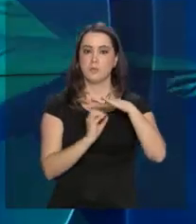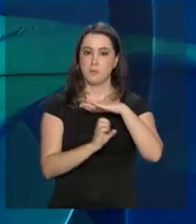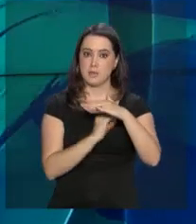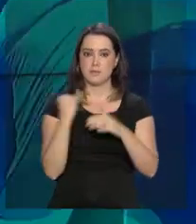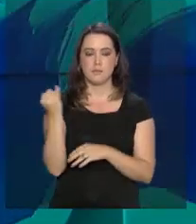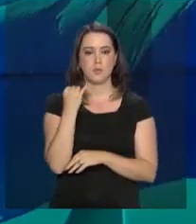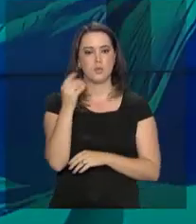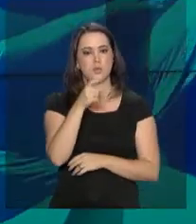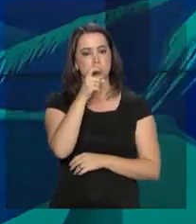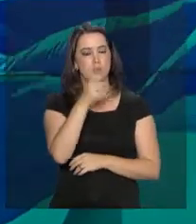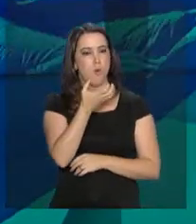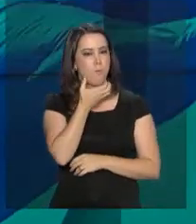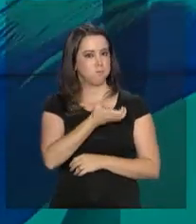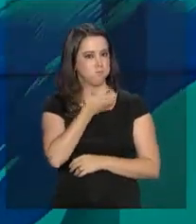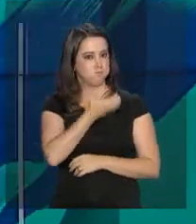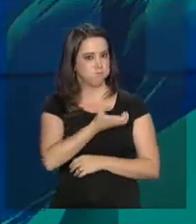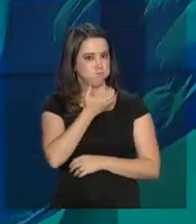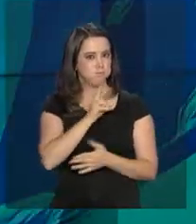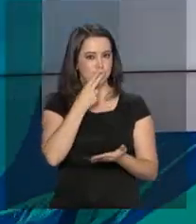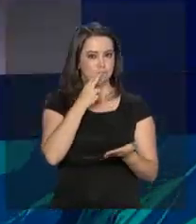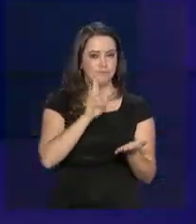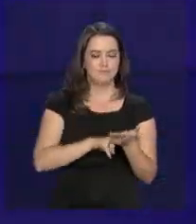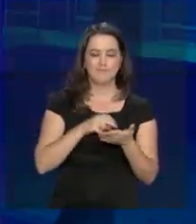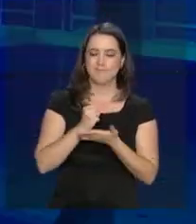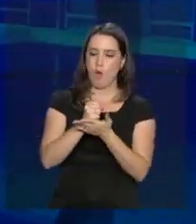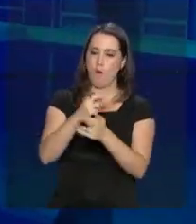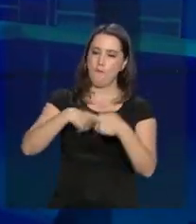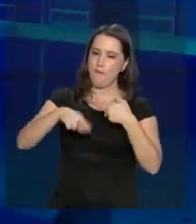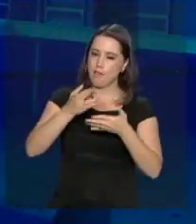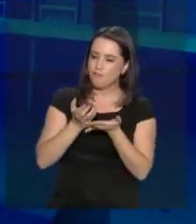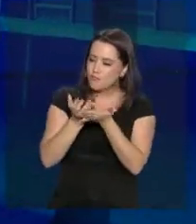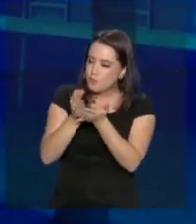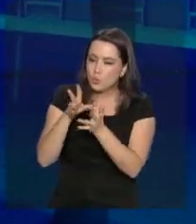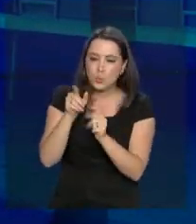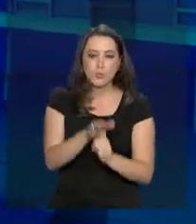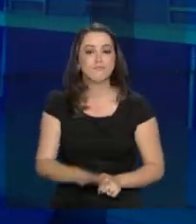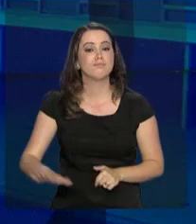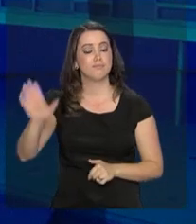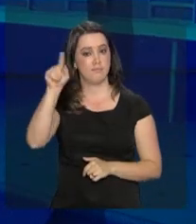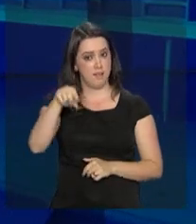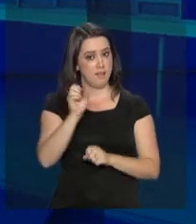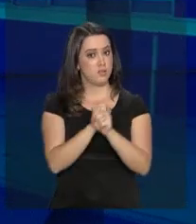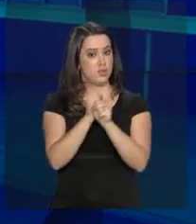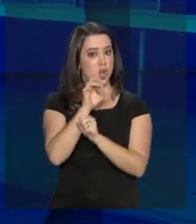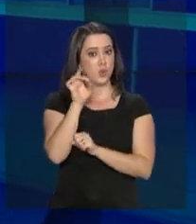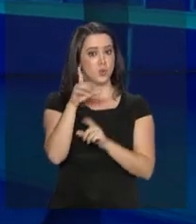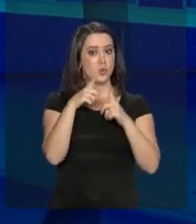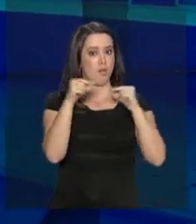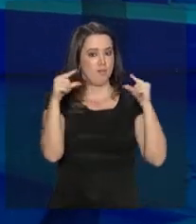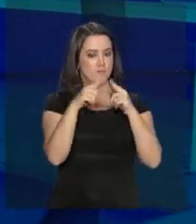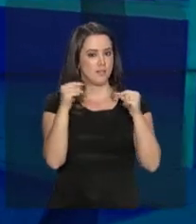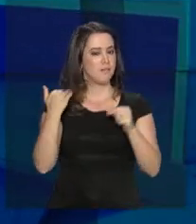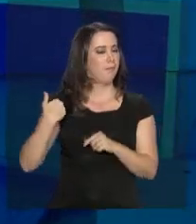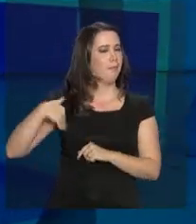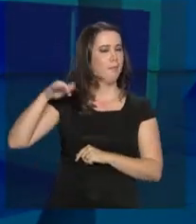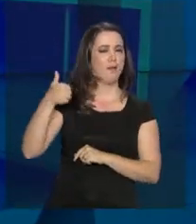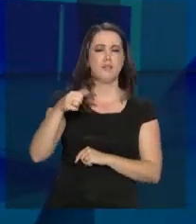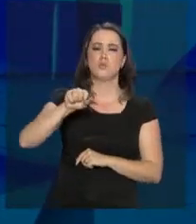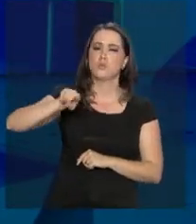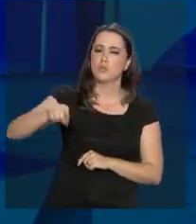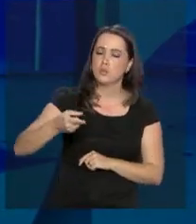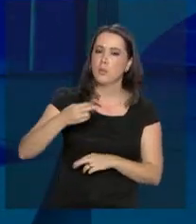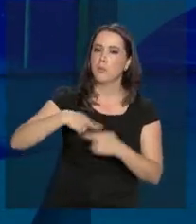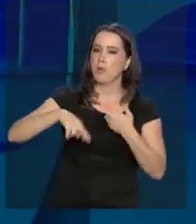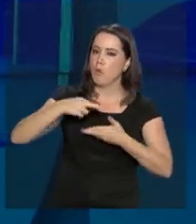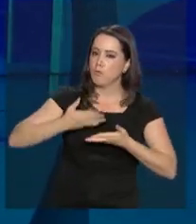é o Papai Noel dos Correios, que entrega presentes para crianças em todo o país. Este ano, só em Brasília, mais de 18 mil